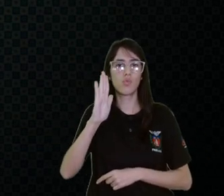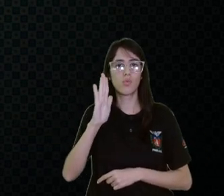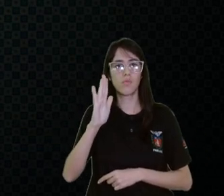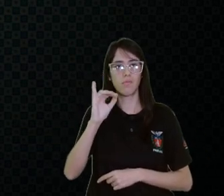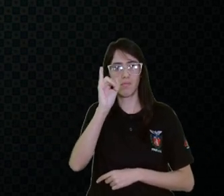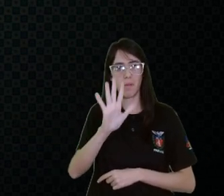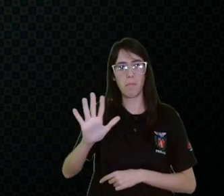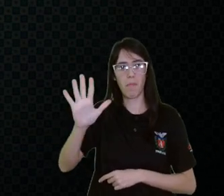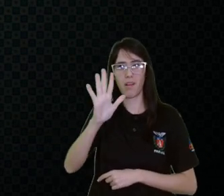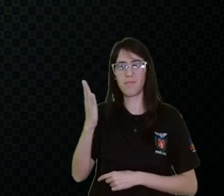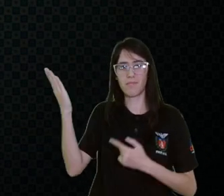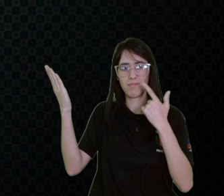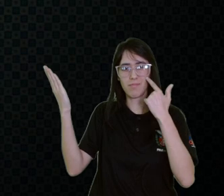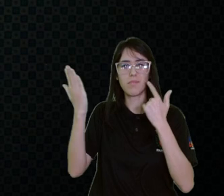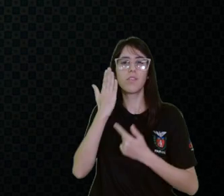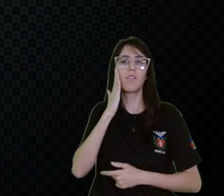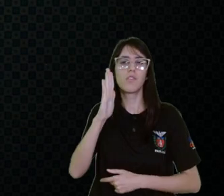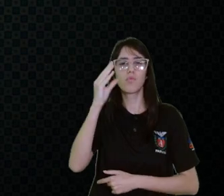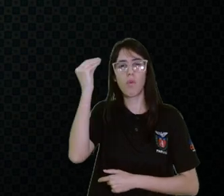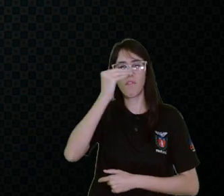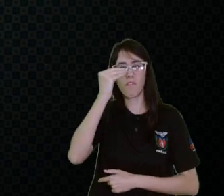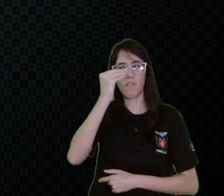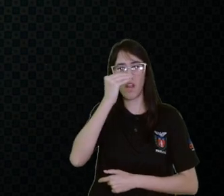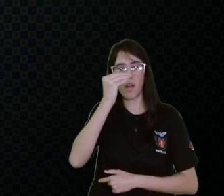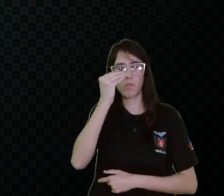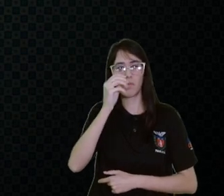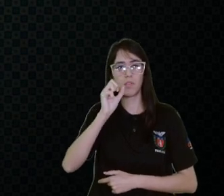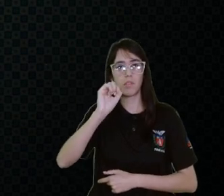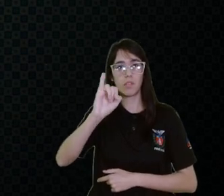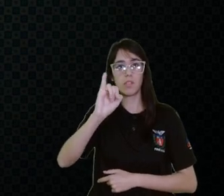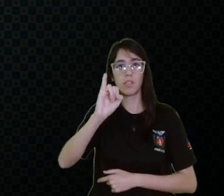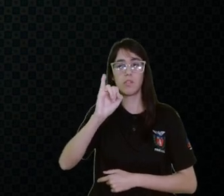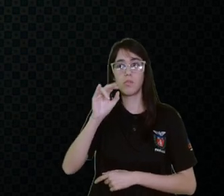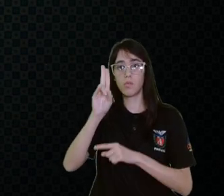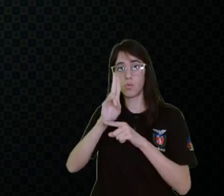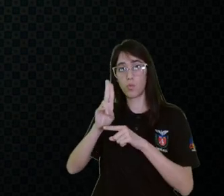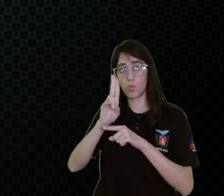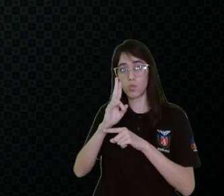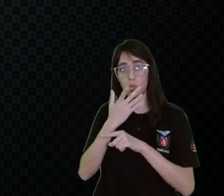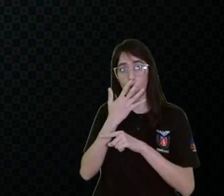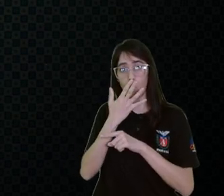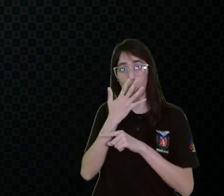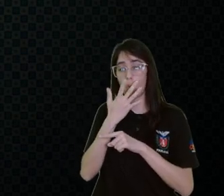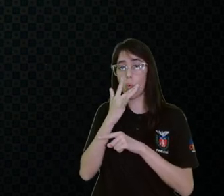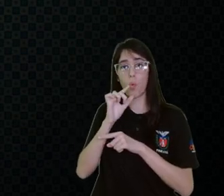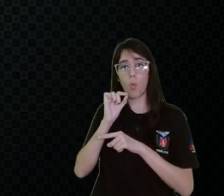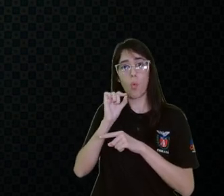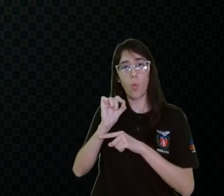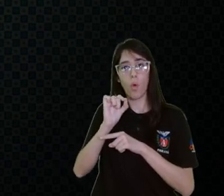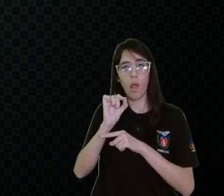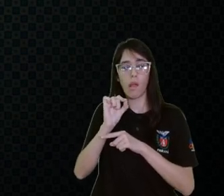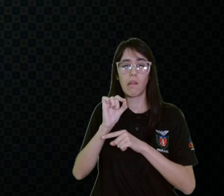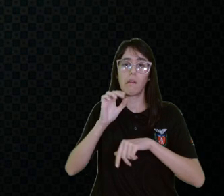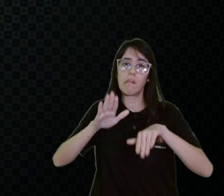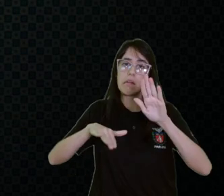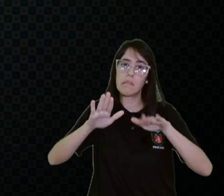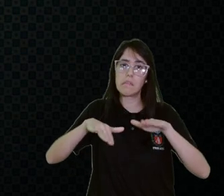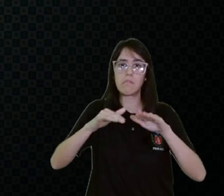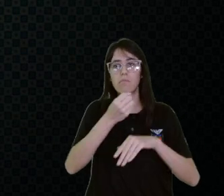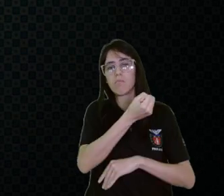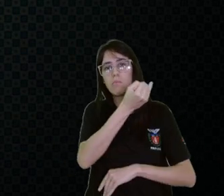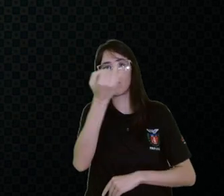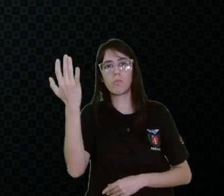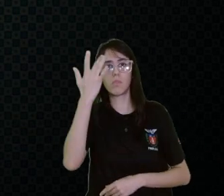direita, ele é fraquinho. Então, se eu usasse a letra desse tom, dessa cor, pode ser que muitas pessoas não